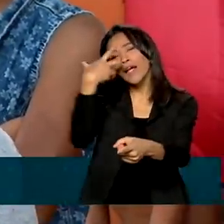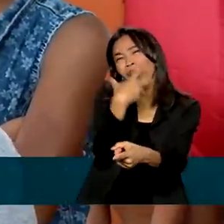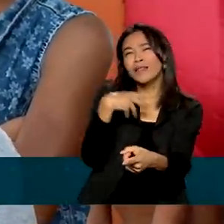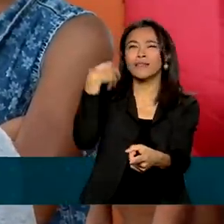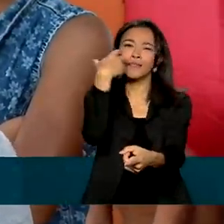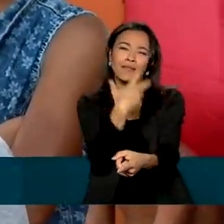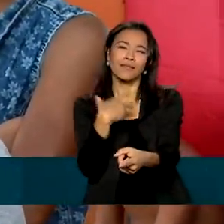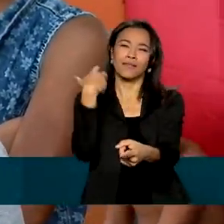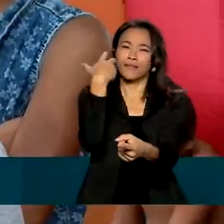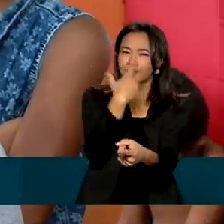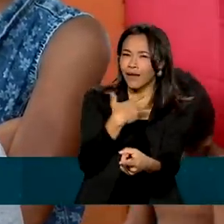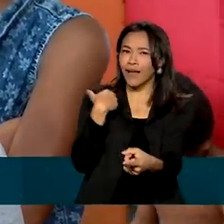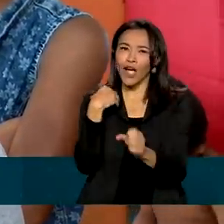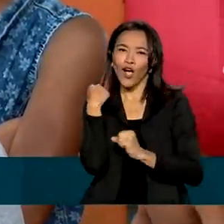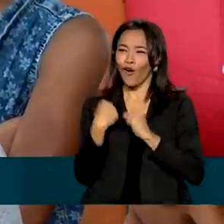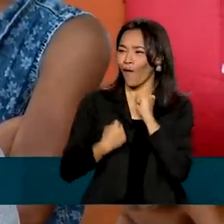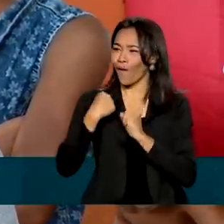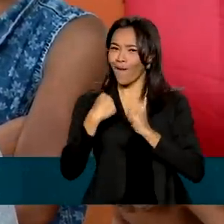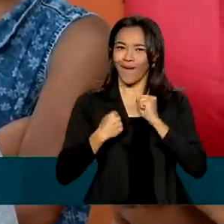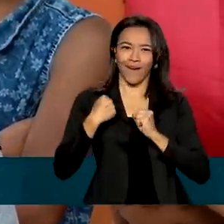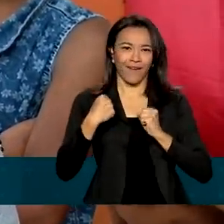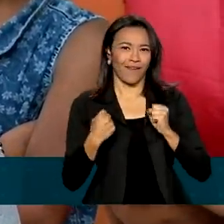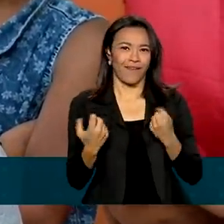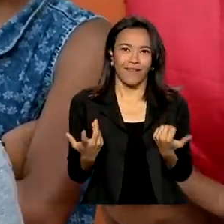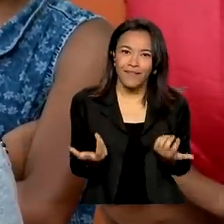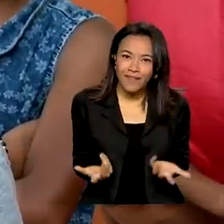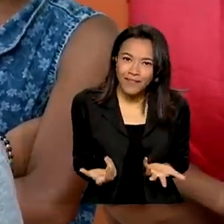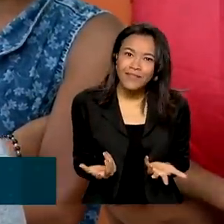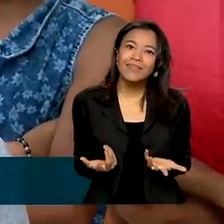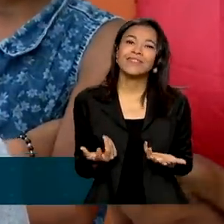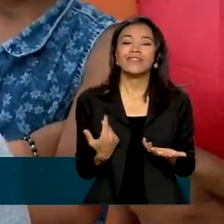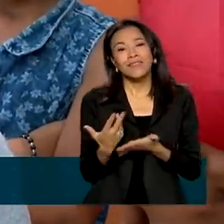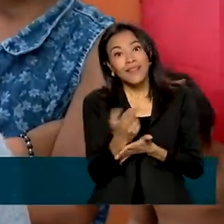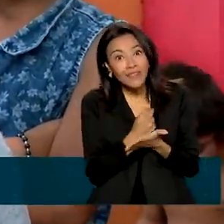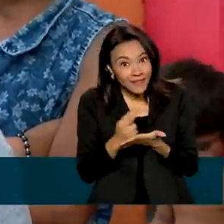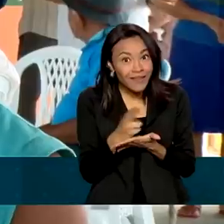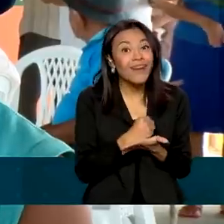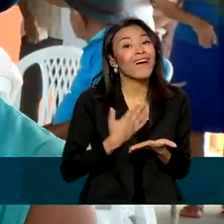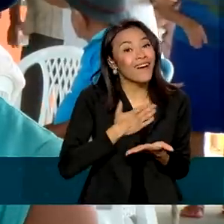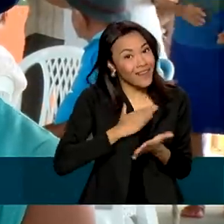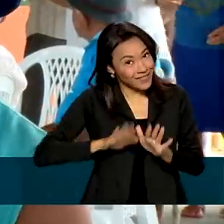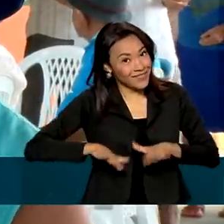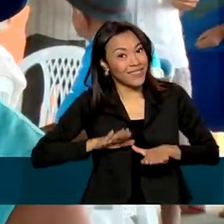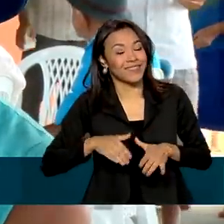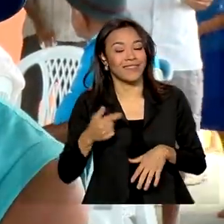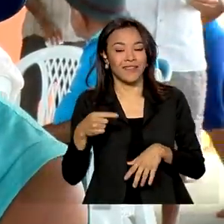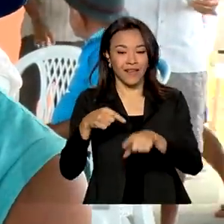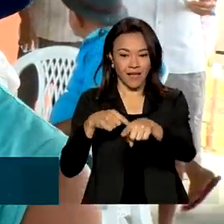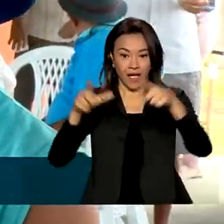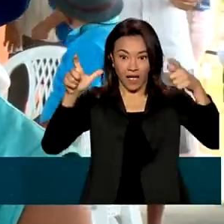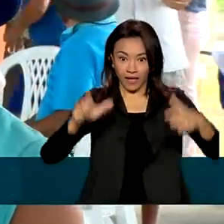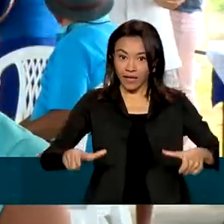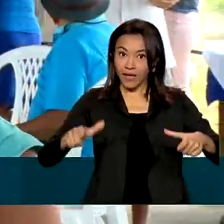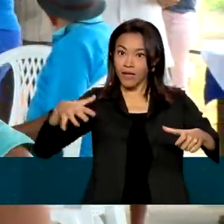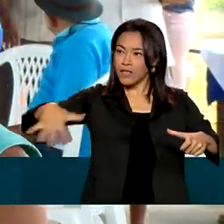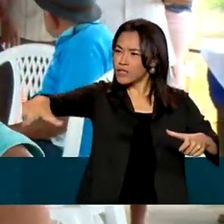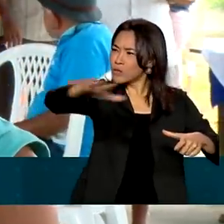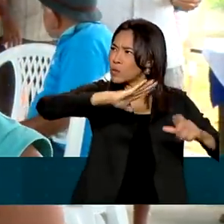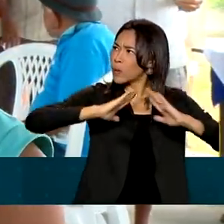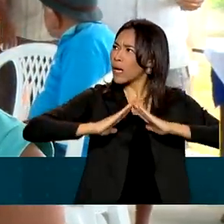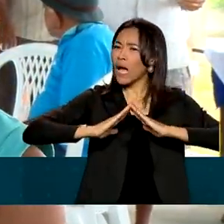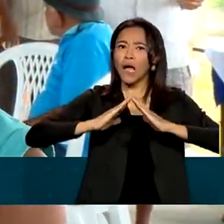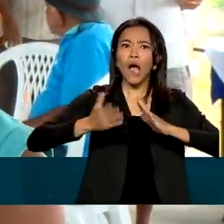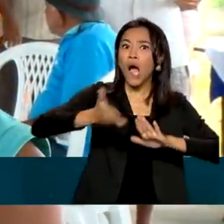de correr e de desenhar algumas vezes. Era um campo aqui, antes de fazer essa